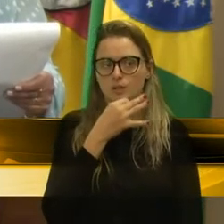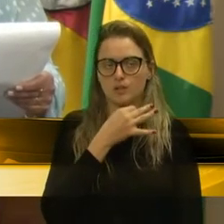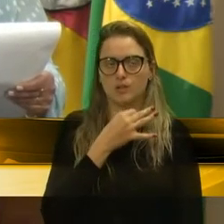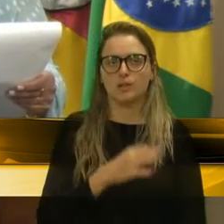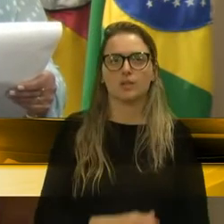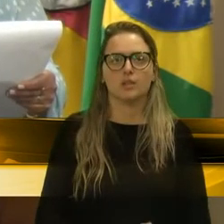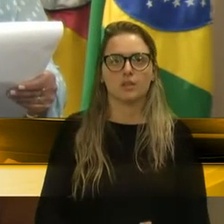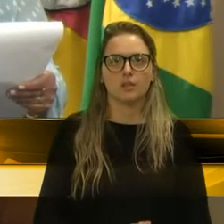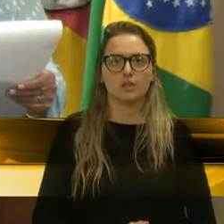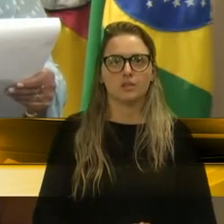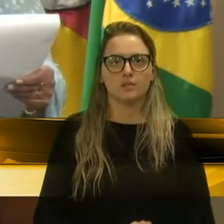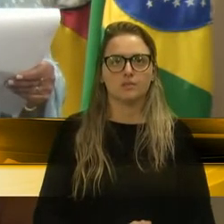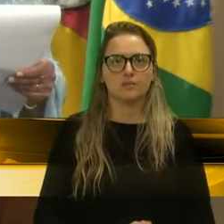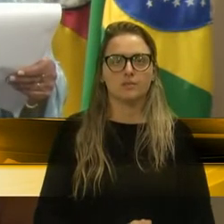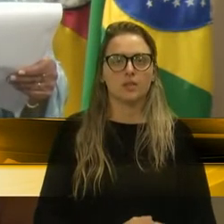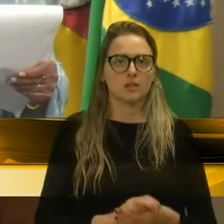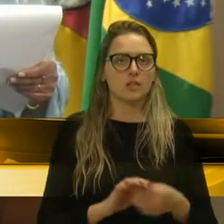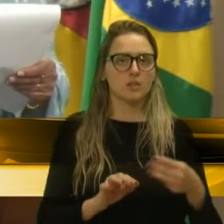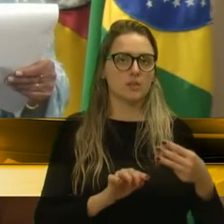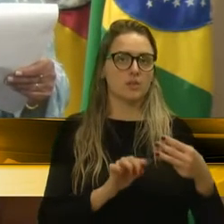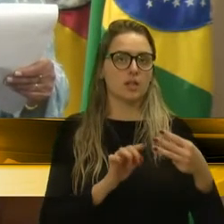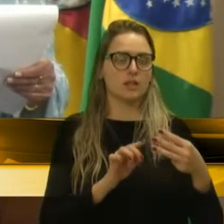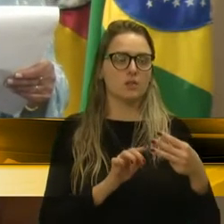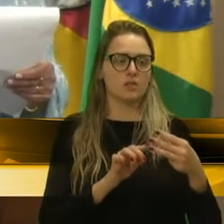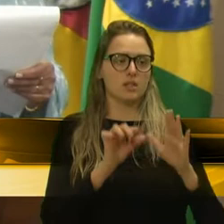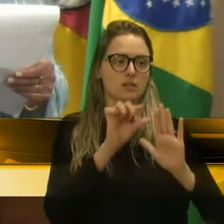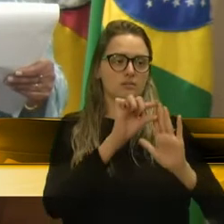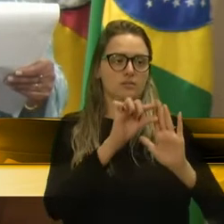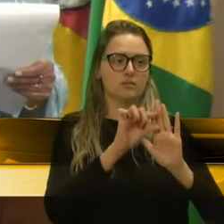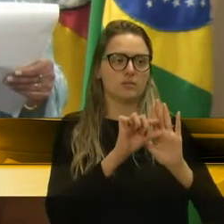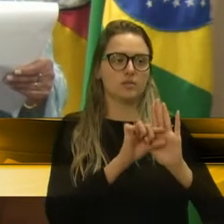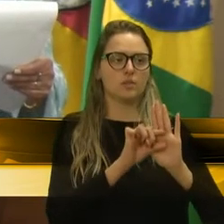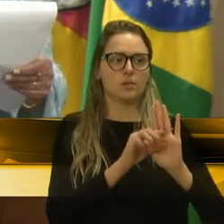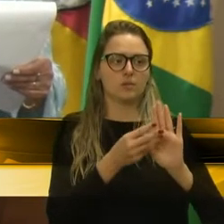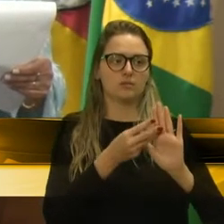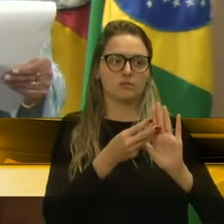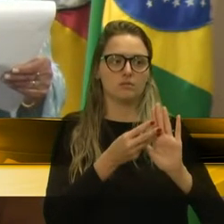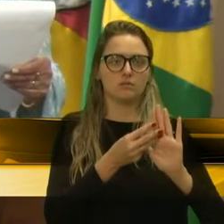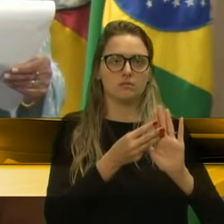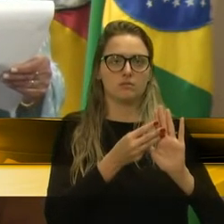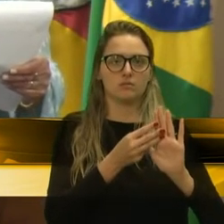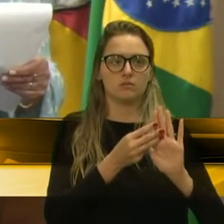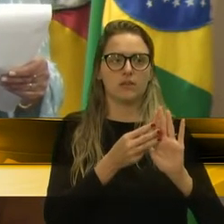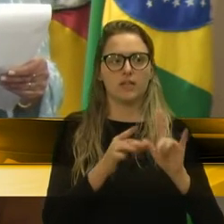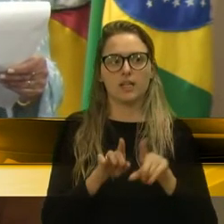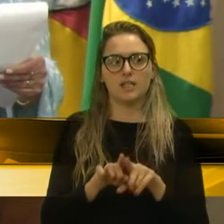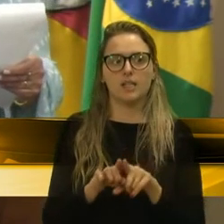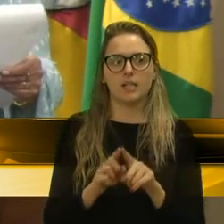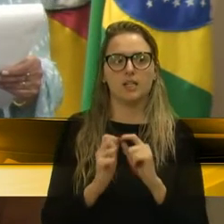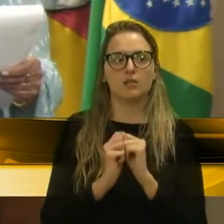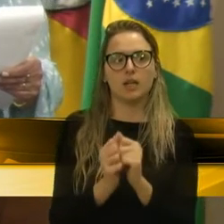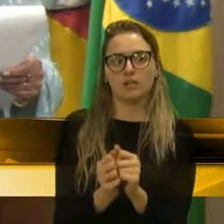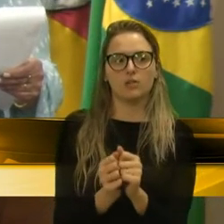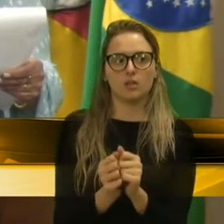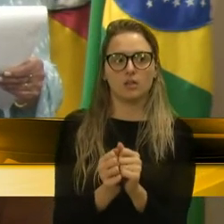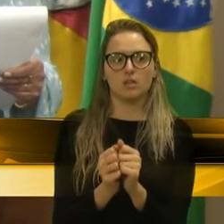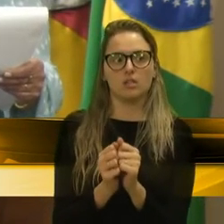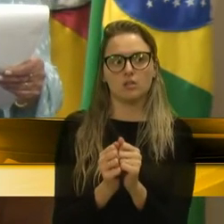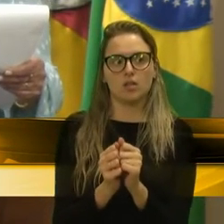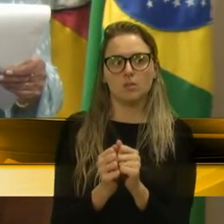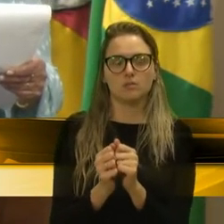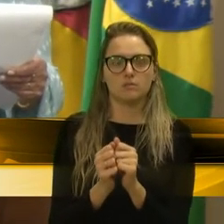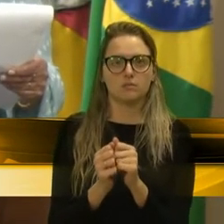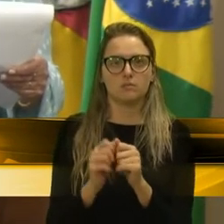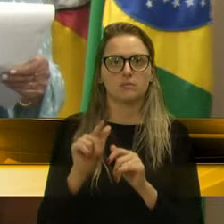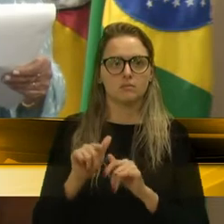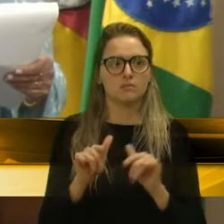Na linha 3ª, incluindo a antiga estação do Desvio Risso, localizada na rua Cristiano